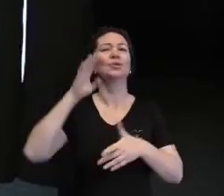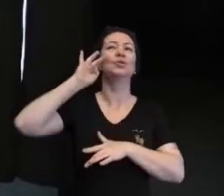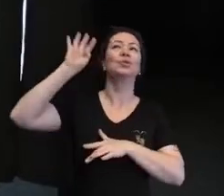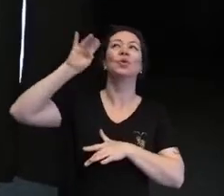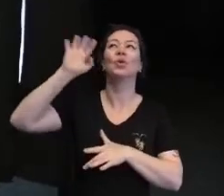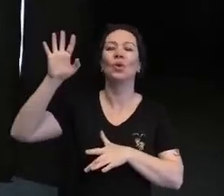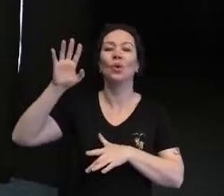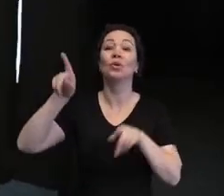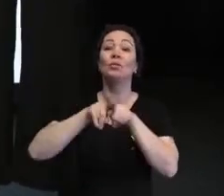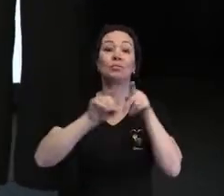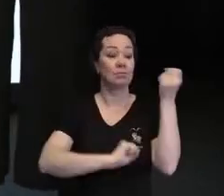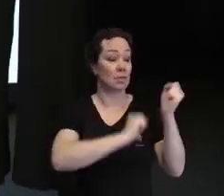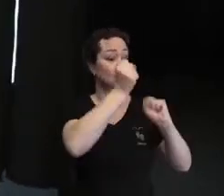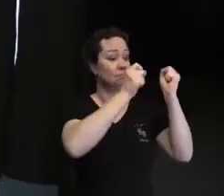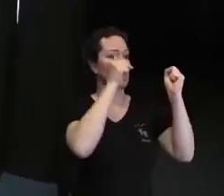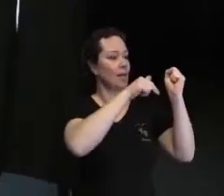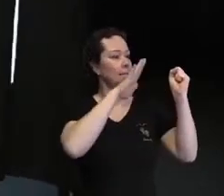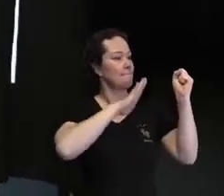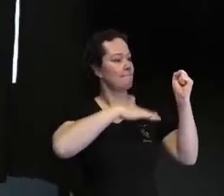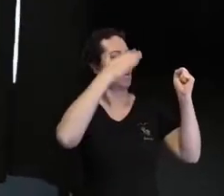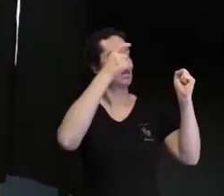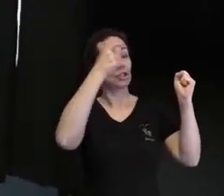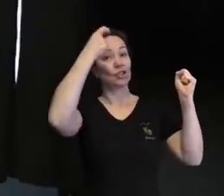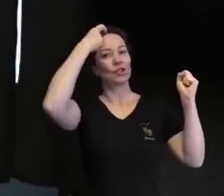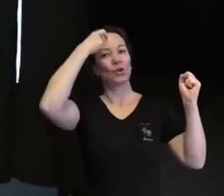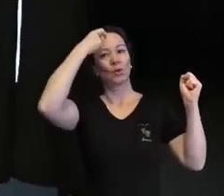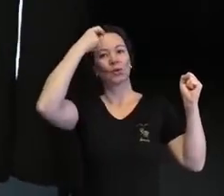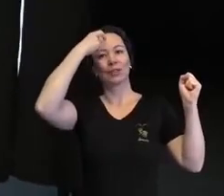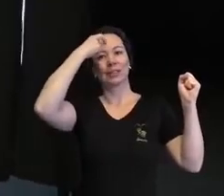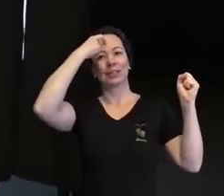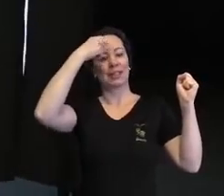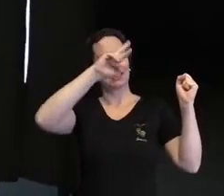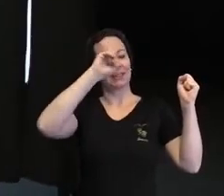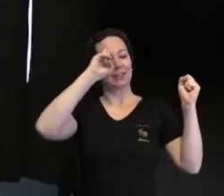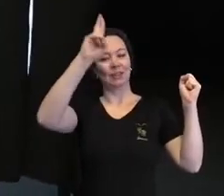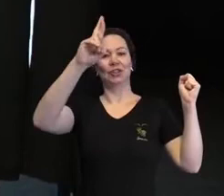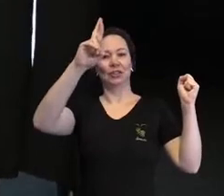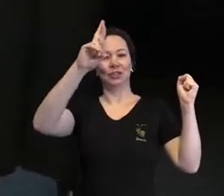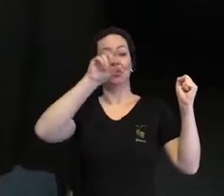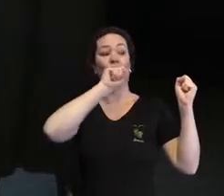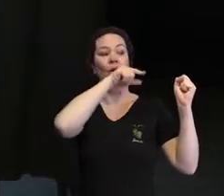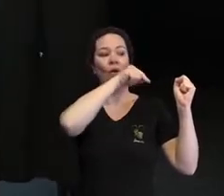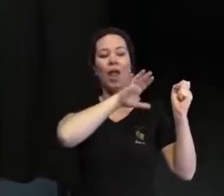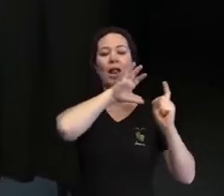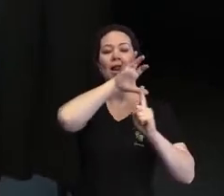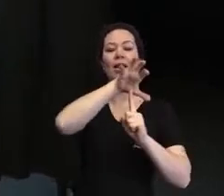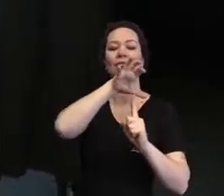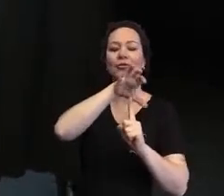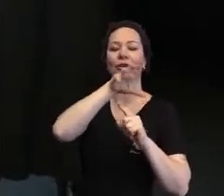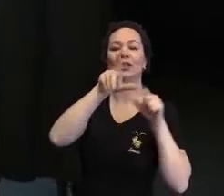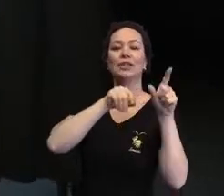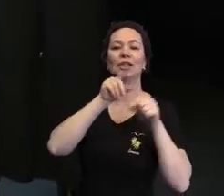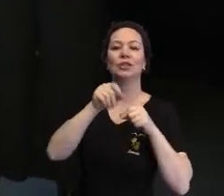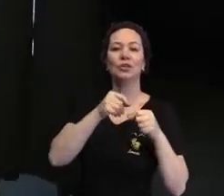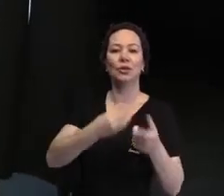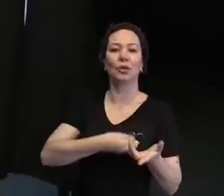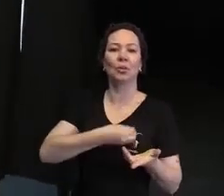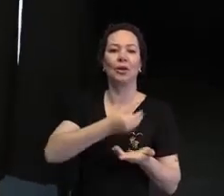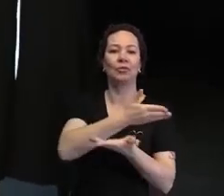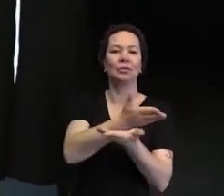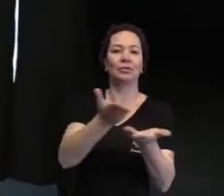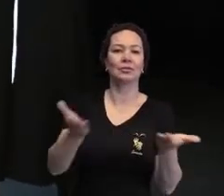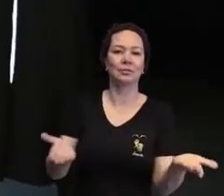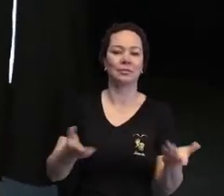empregadores mais conscientes de seus vieses, dos seus impactos, das suas decisões. E por que é